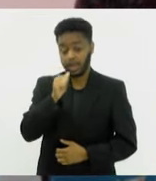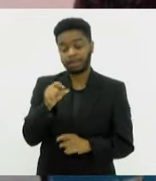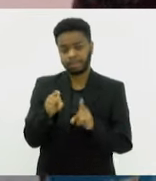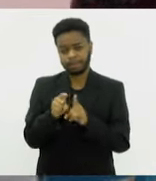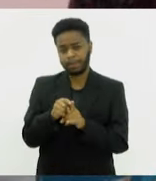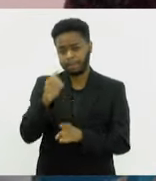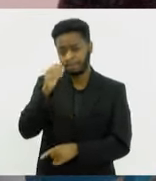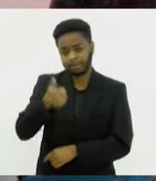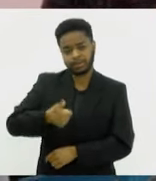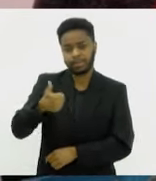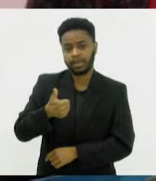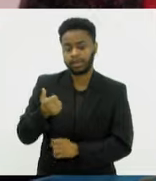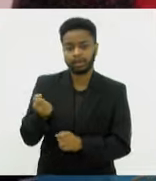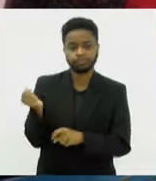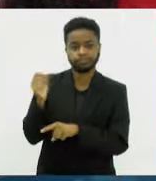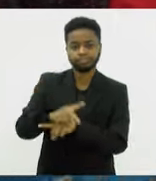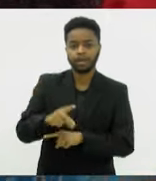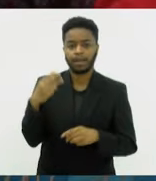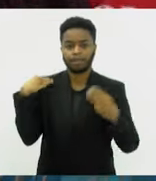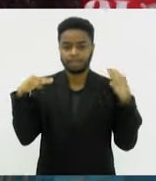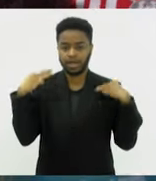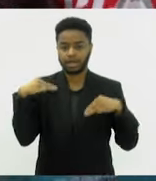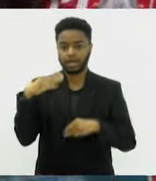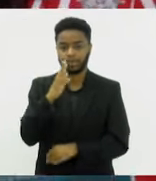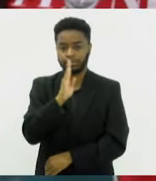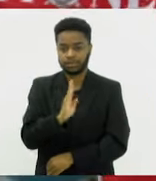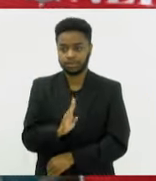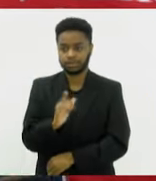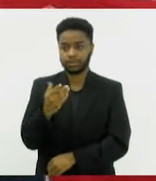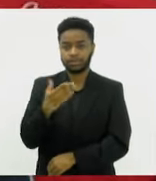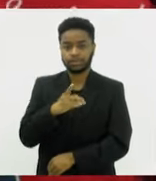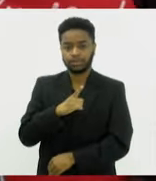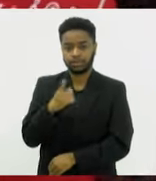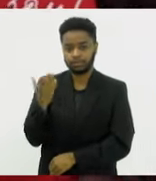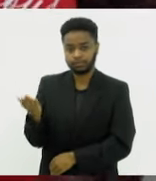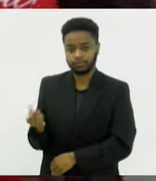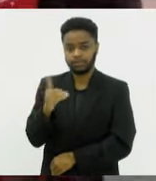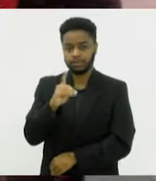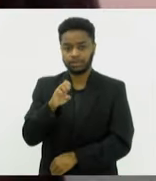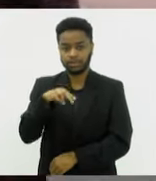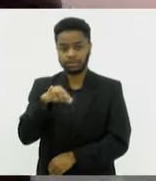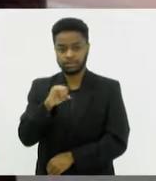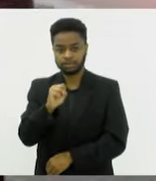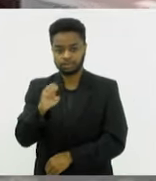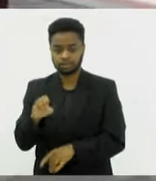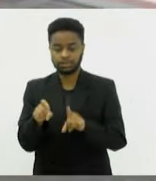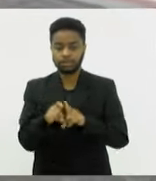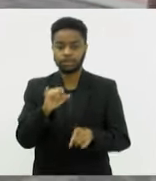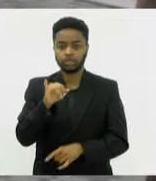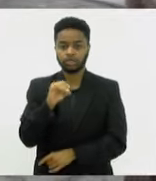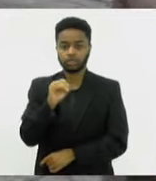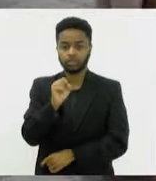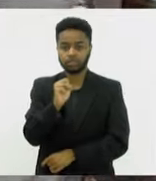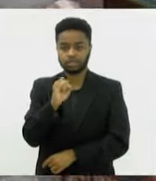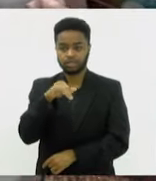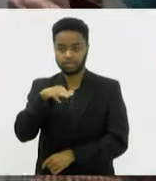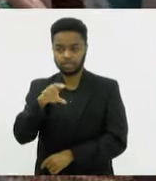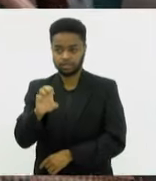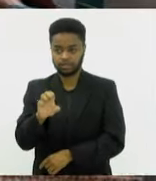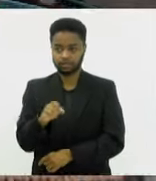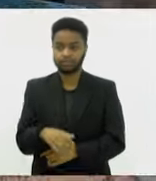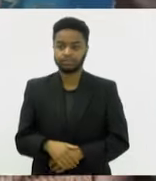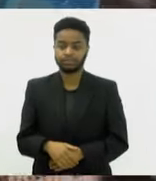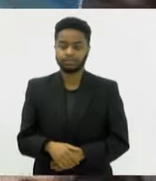pioneiras na Marinha do Brasil. Temos a Denise Hora, que é suboficial, e a Josiane Souza, que é comandante. Ambas estão na